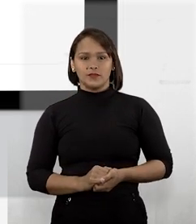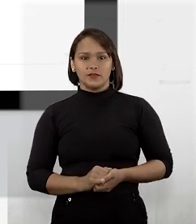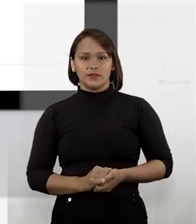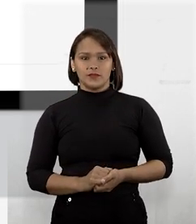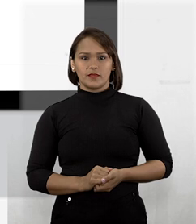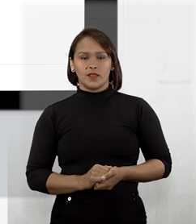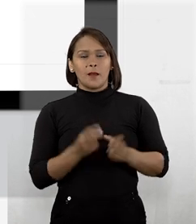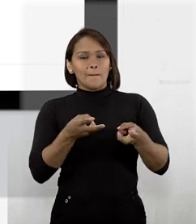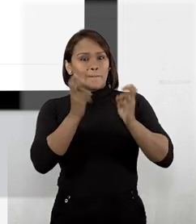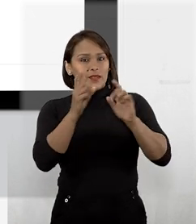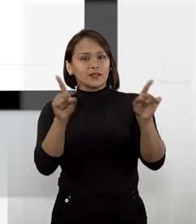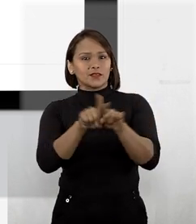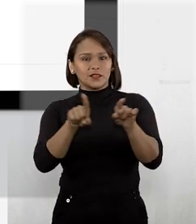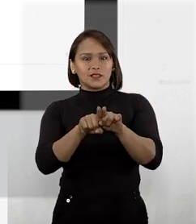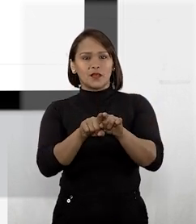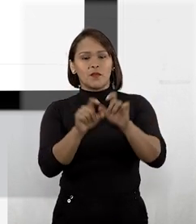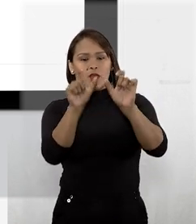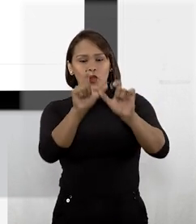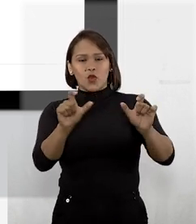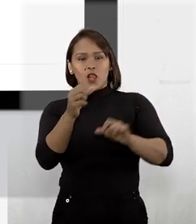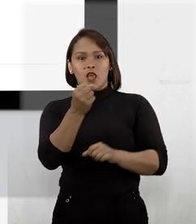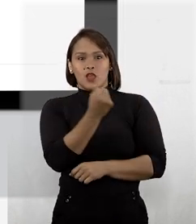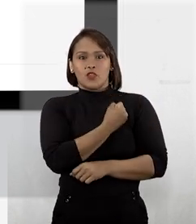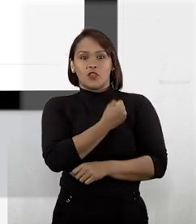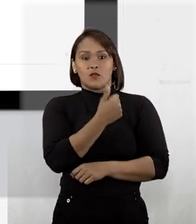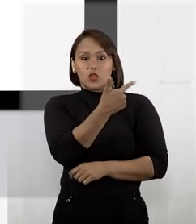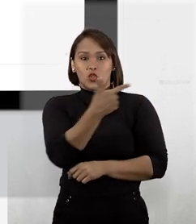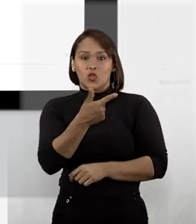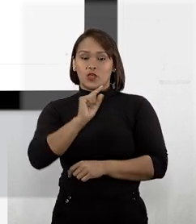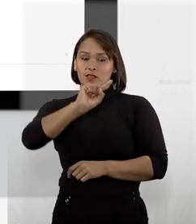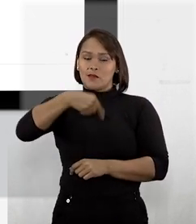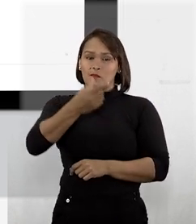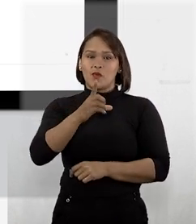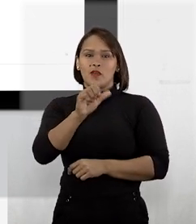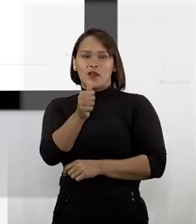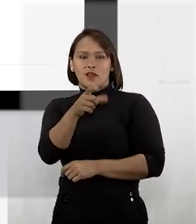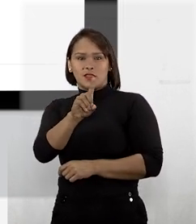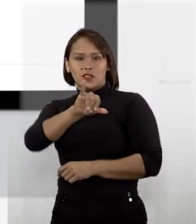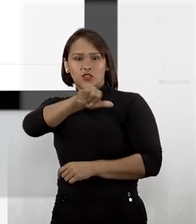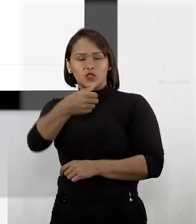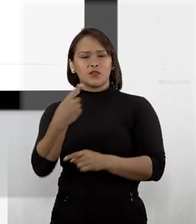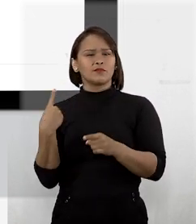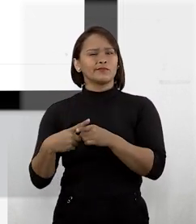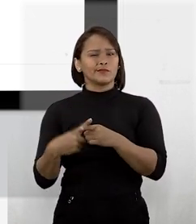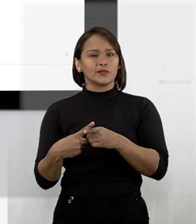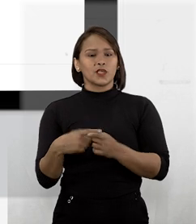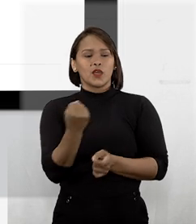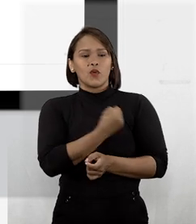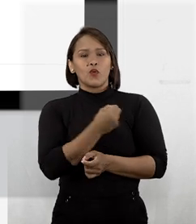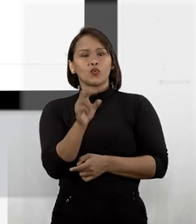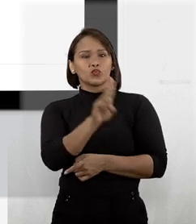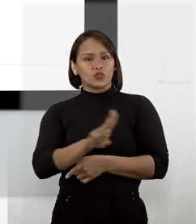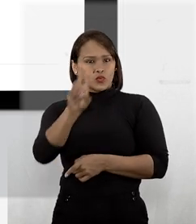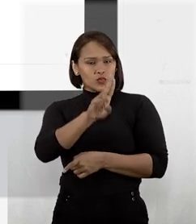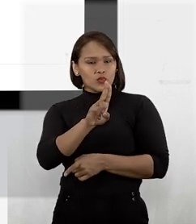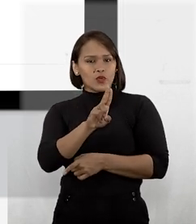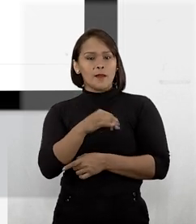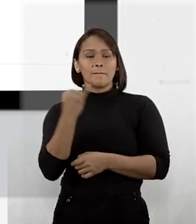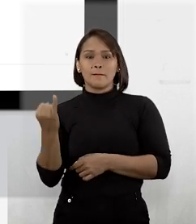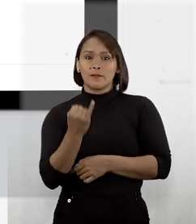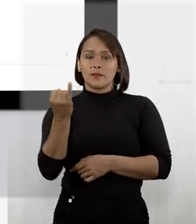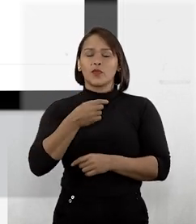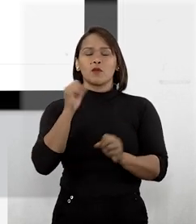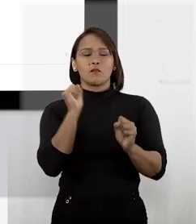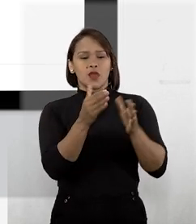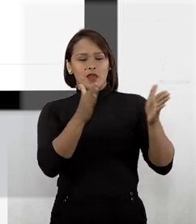Perceba também que colocamos o 2 logo após ADJ. O uso do número é fundamental porque serve